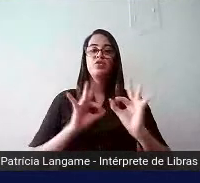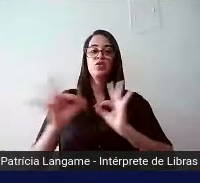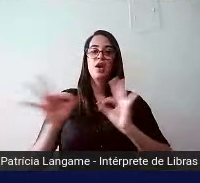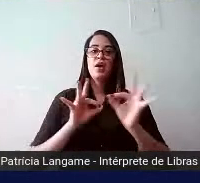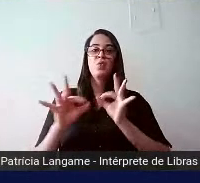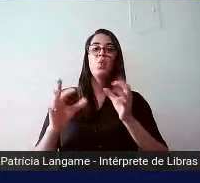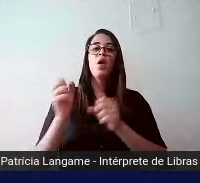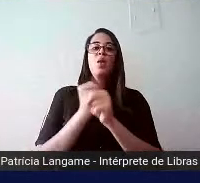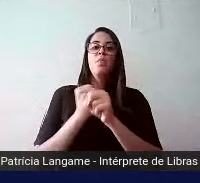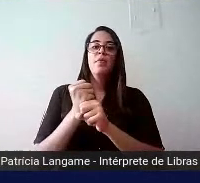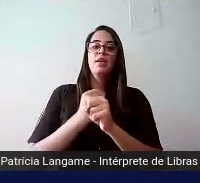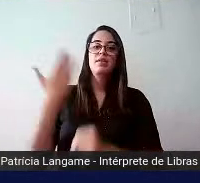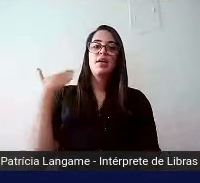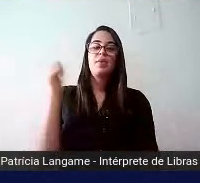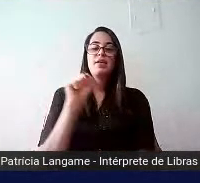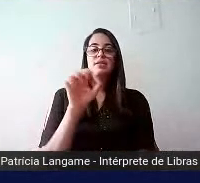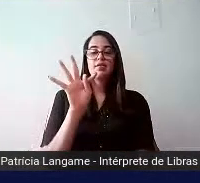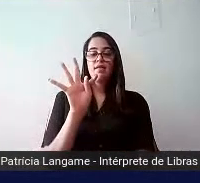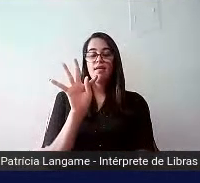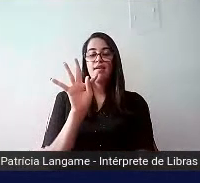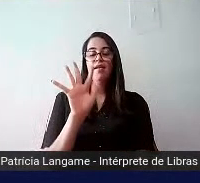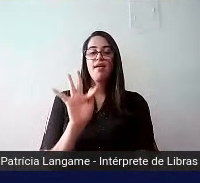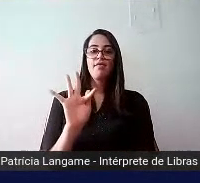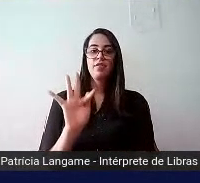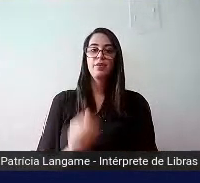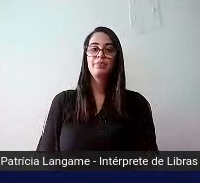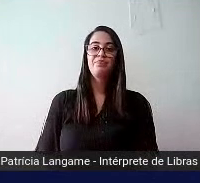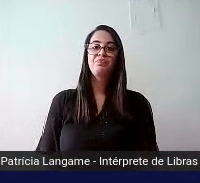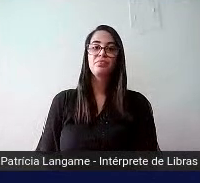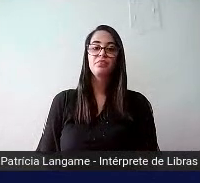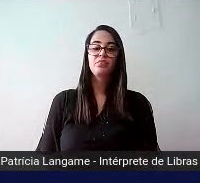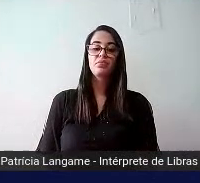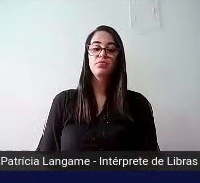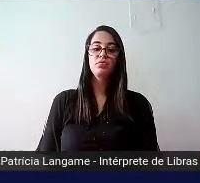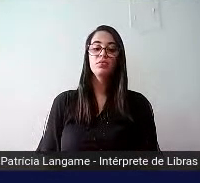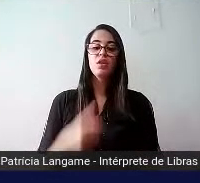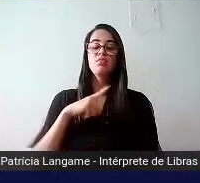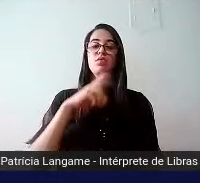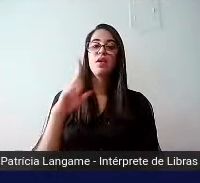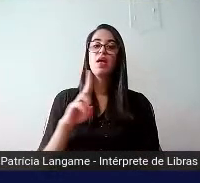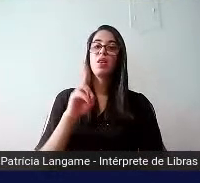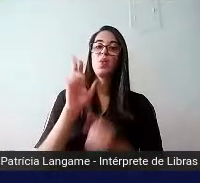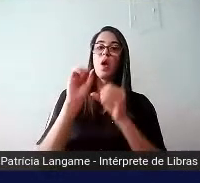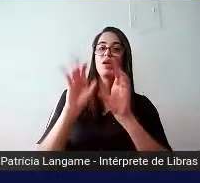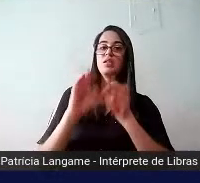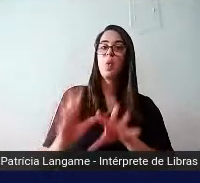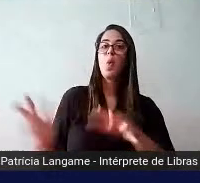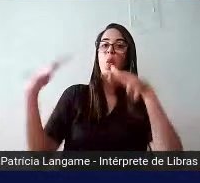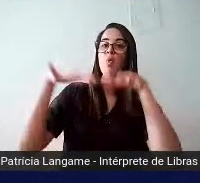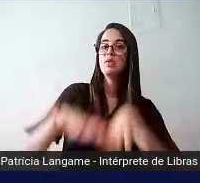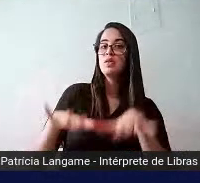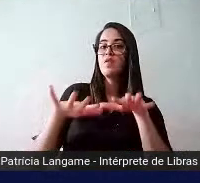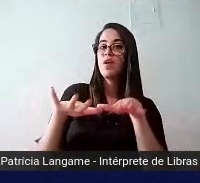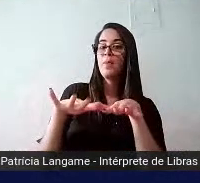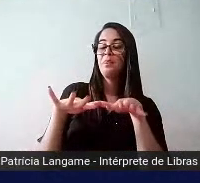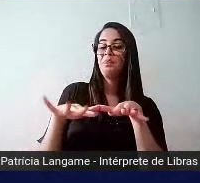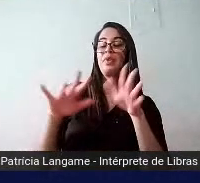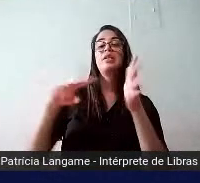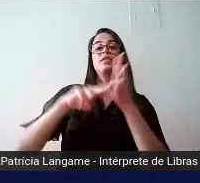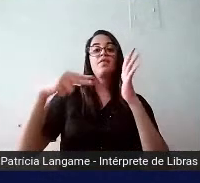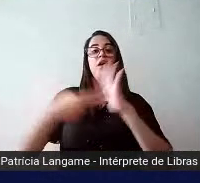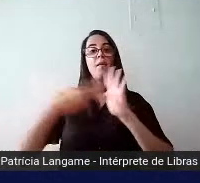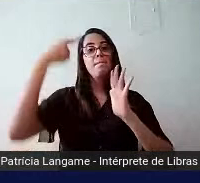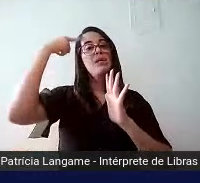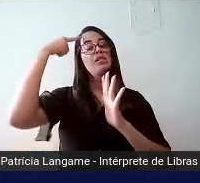passado, o STF derrubou e usou essa definição de educação inclusiva. Então, educação inclusiva significa pensar em uma